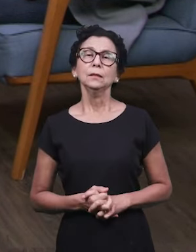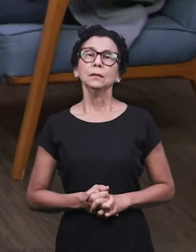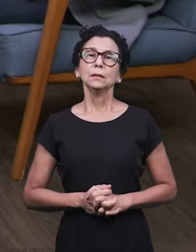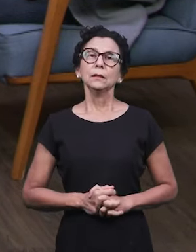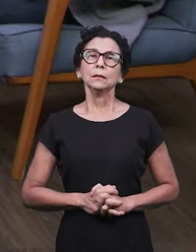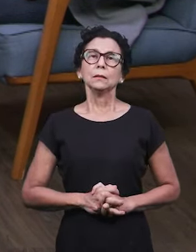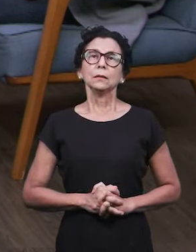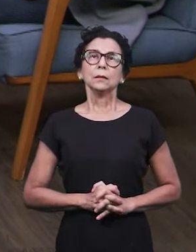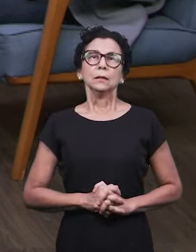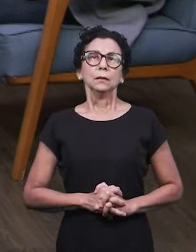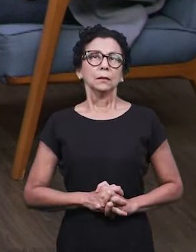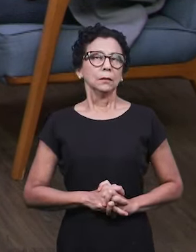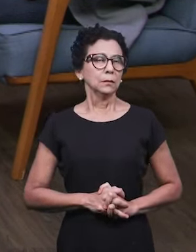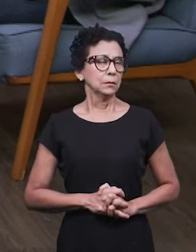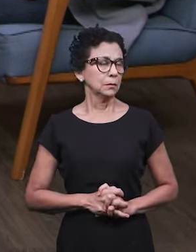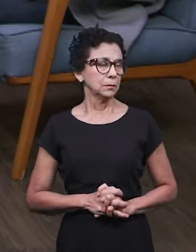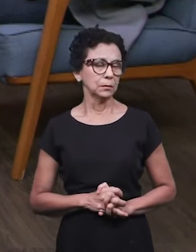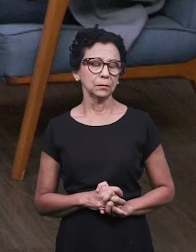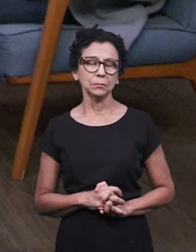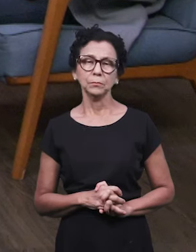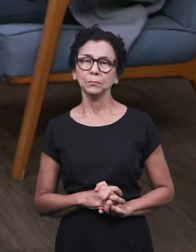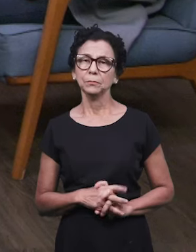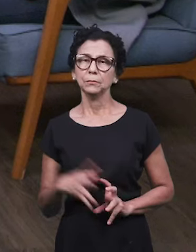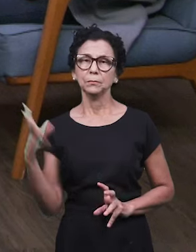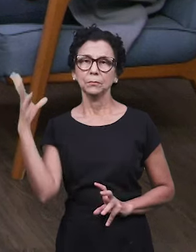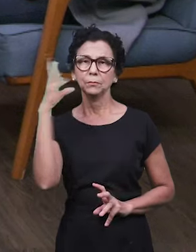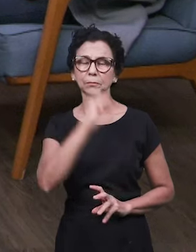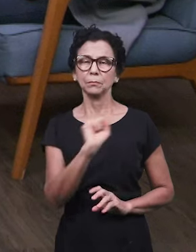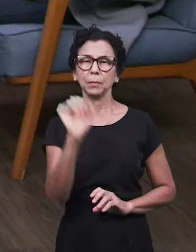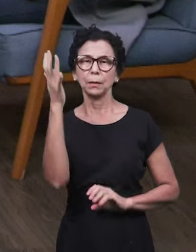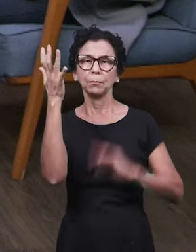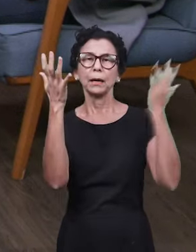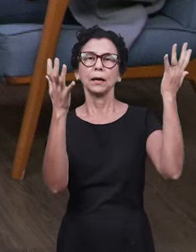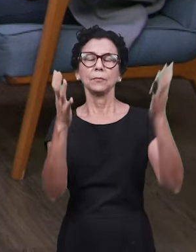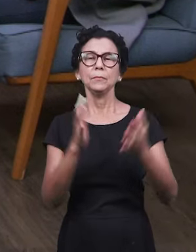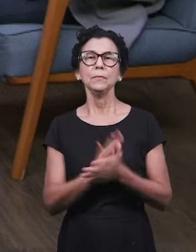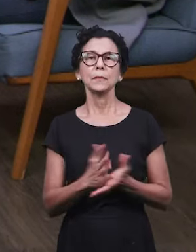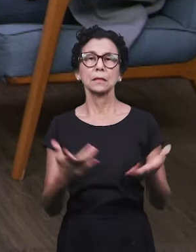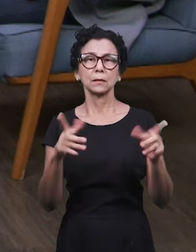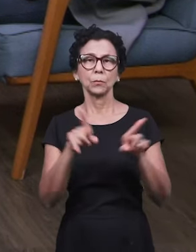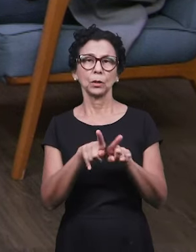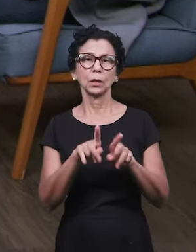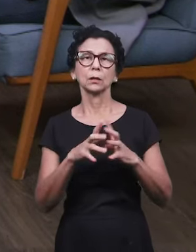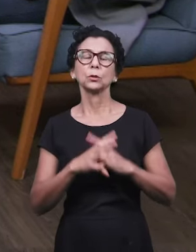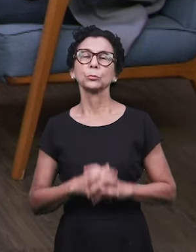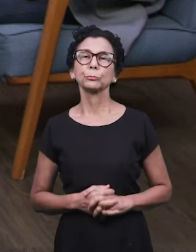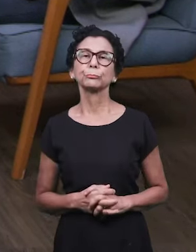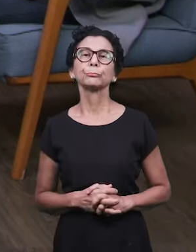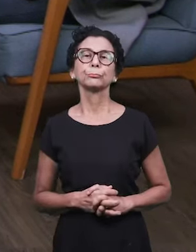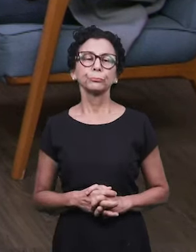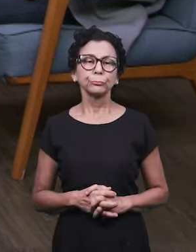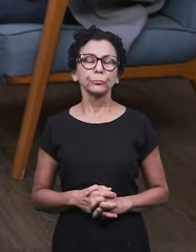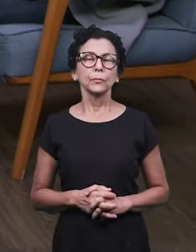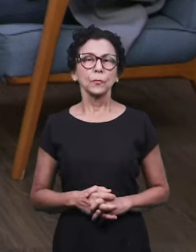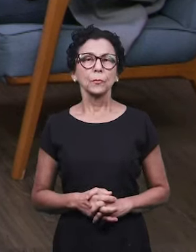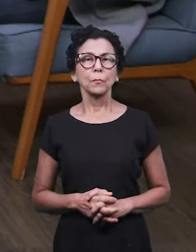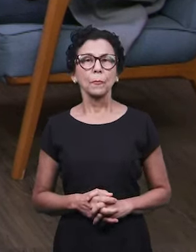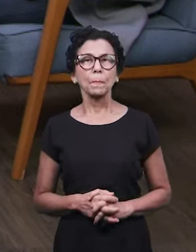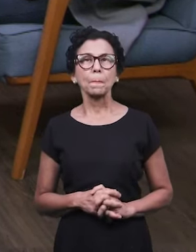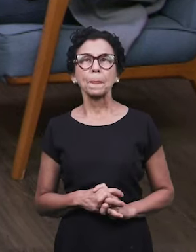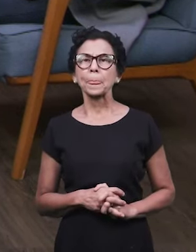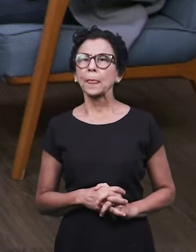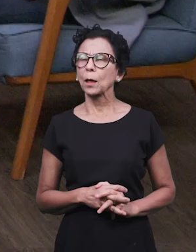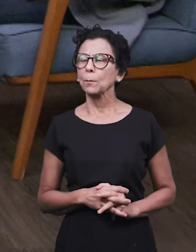intensificação muito grande de todos esses sinais acontecendo ao mesmo tempo e numa